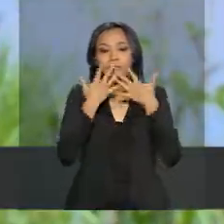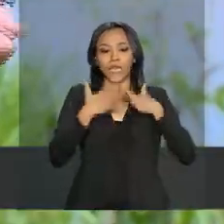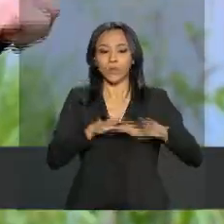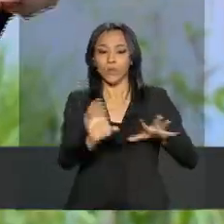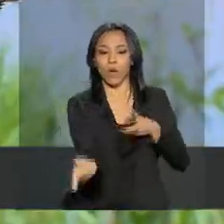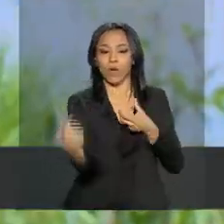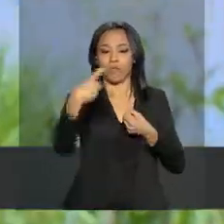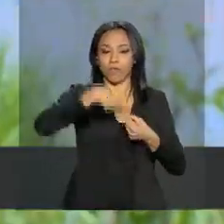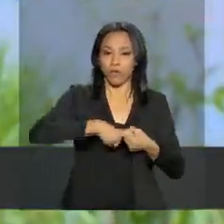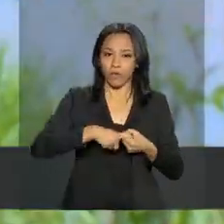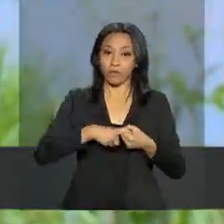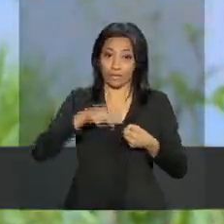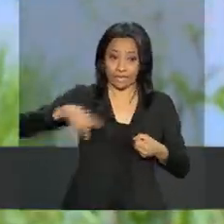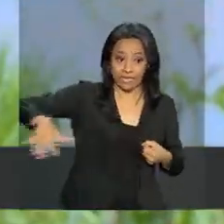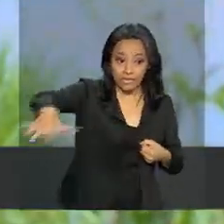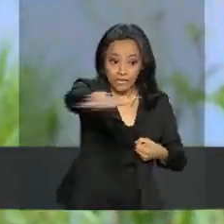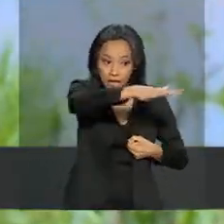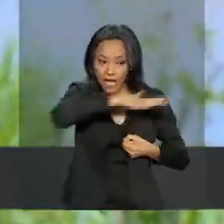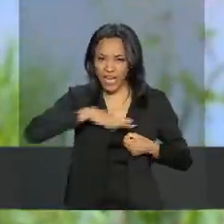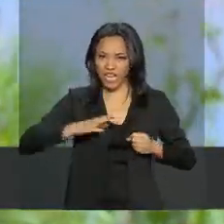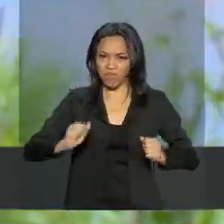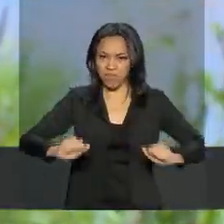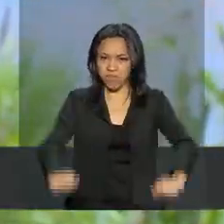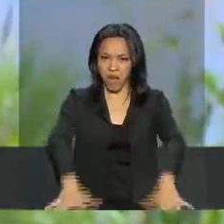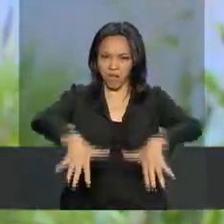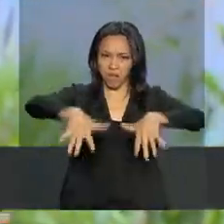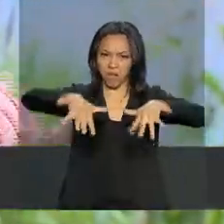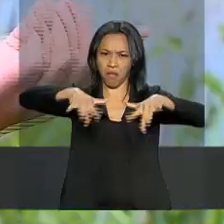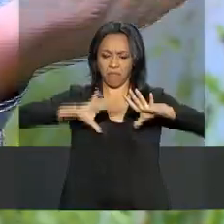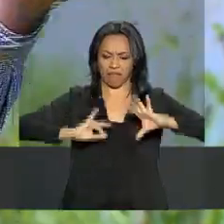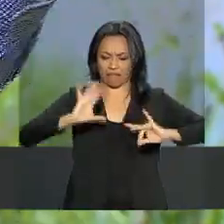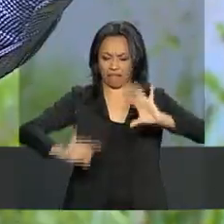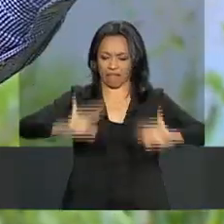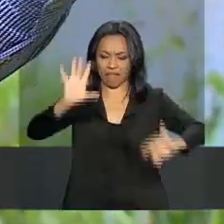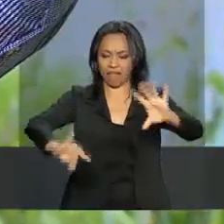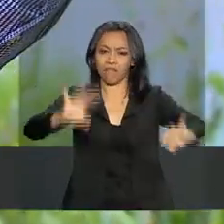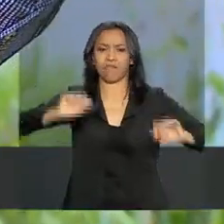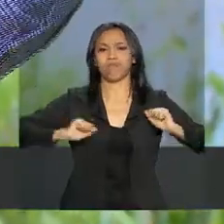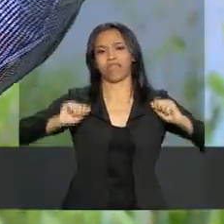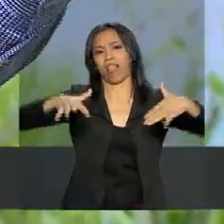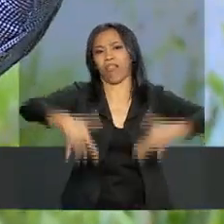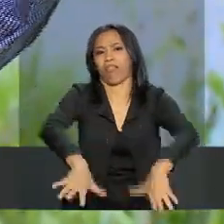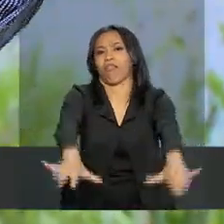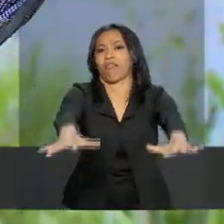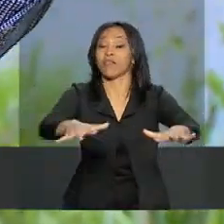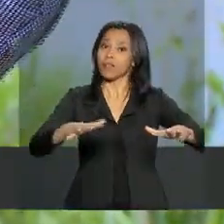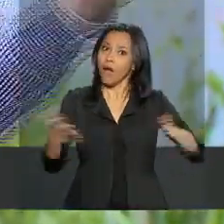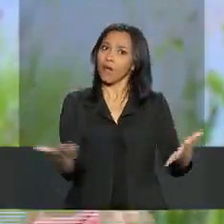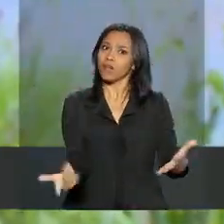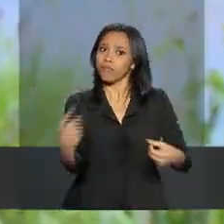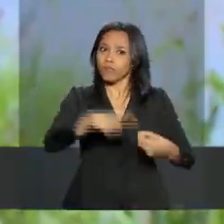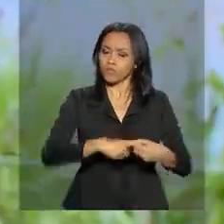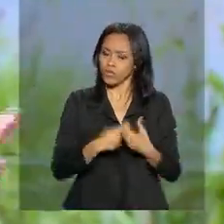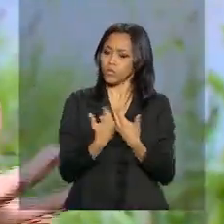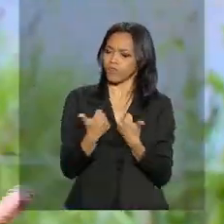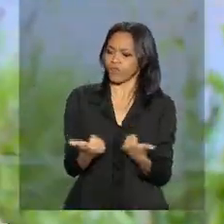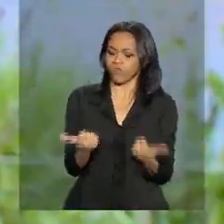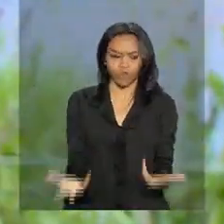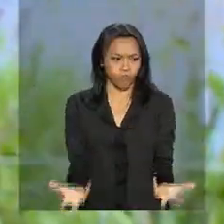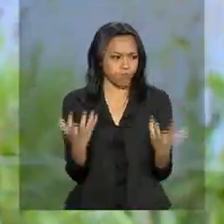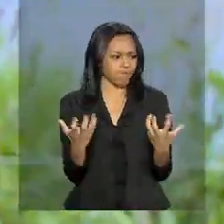nessas áreas que foram inundadas pelo rejeito, elas estão desenvolvendo muito bem, né? Uma vegetação bastante